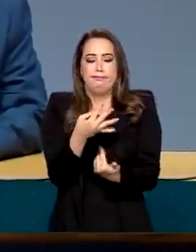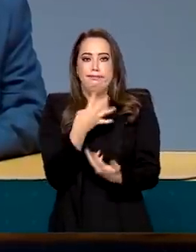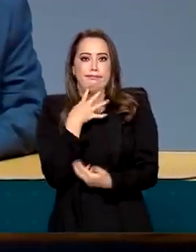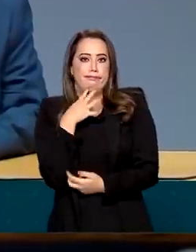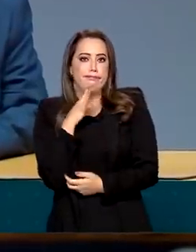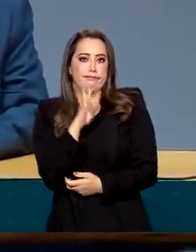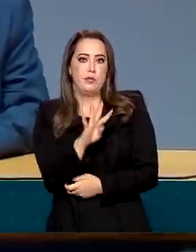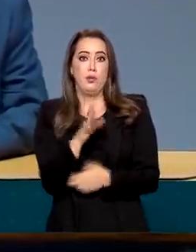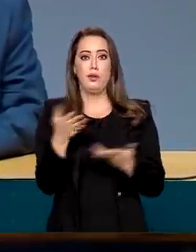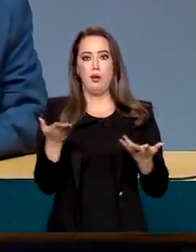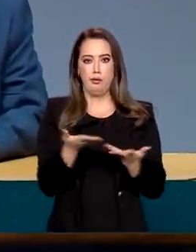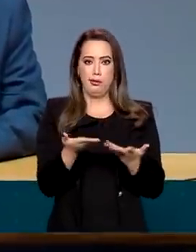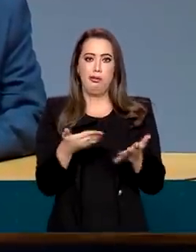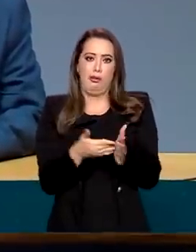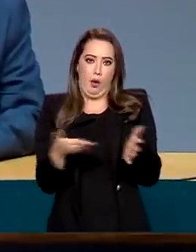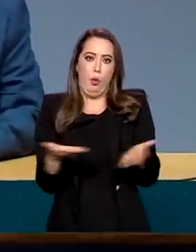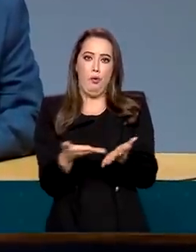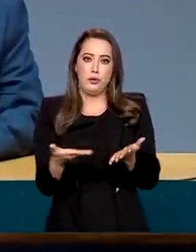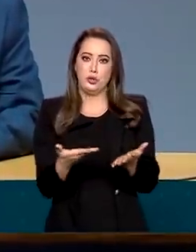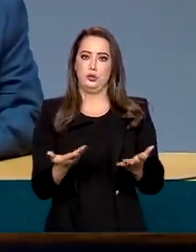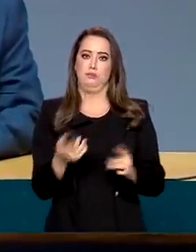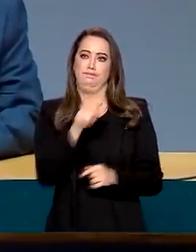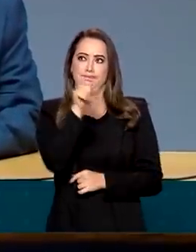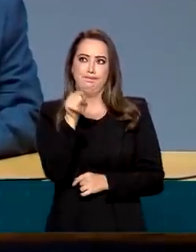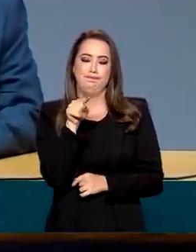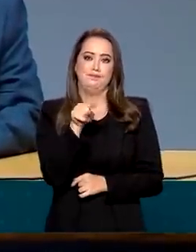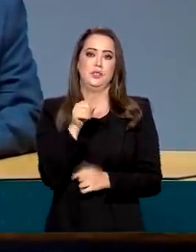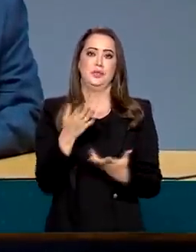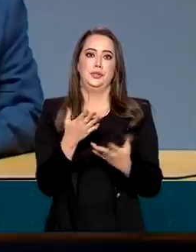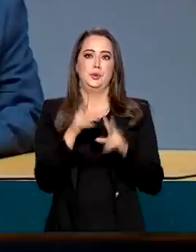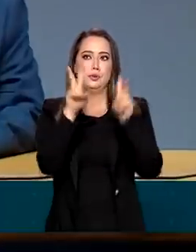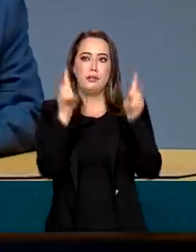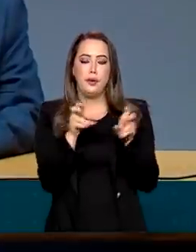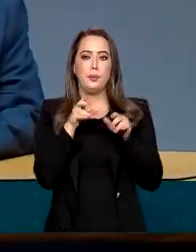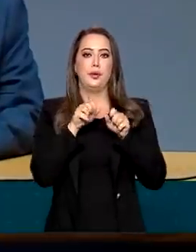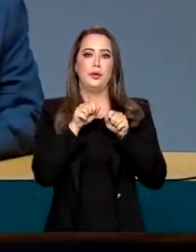ainda é uma grande interrogação a questão do Covid.